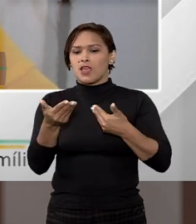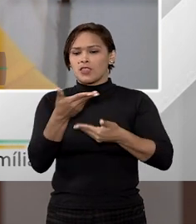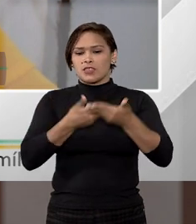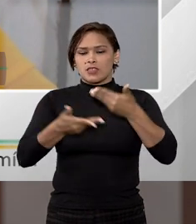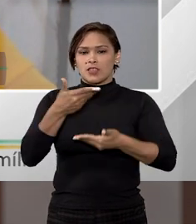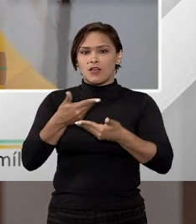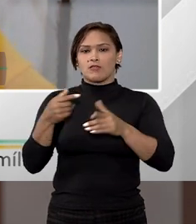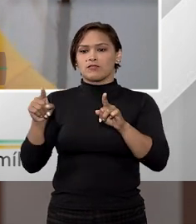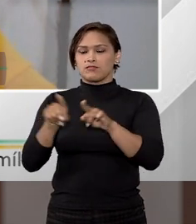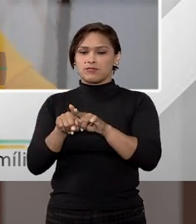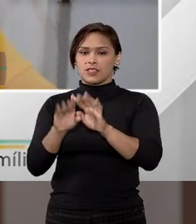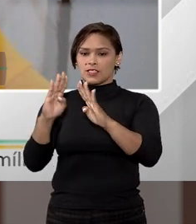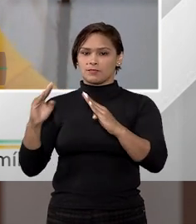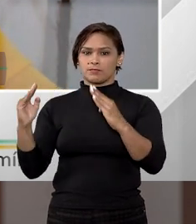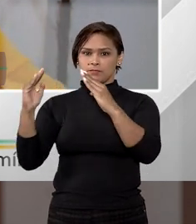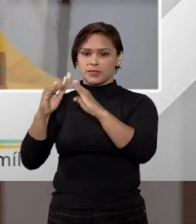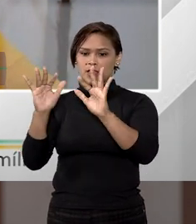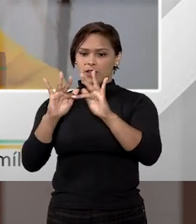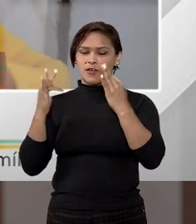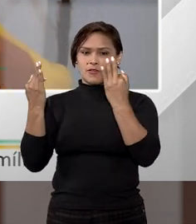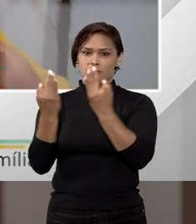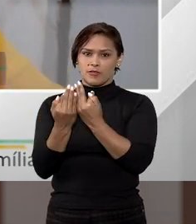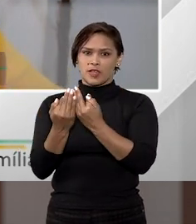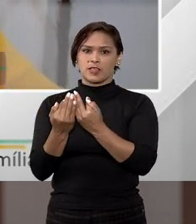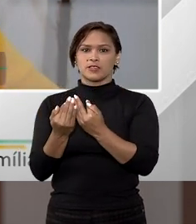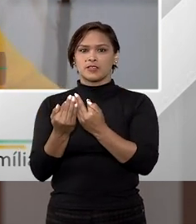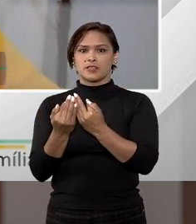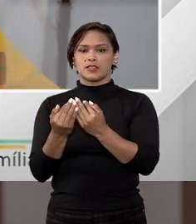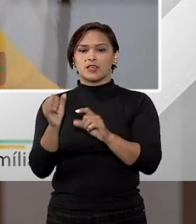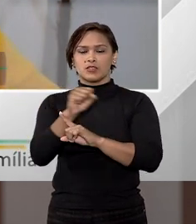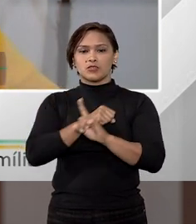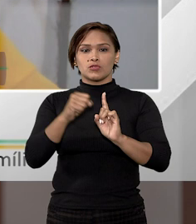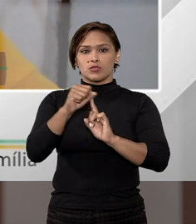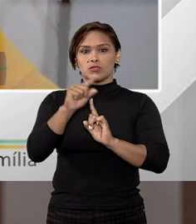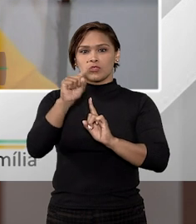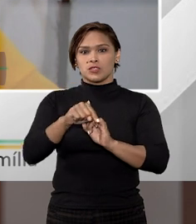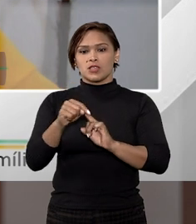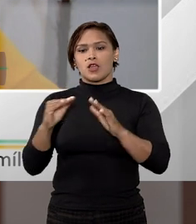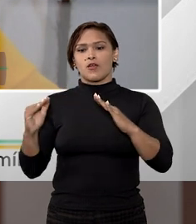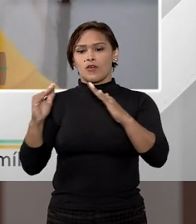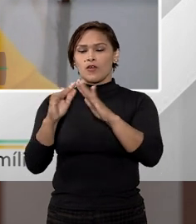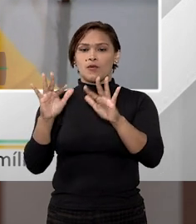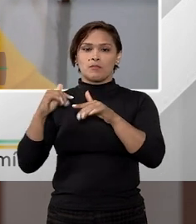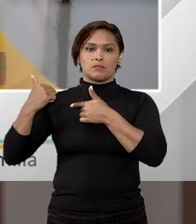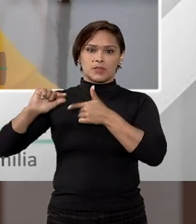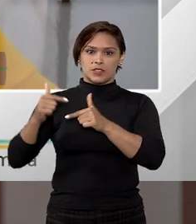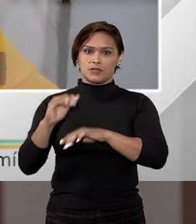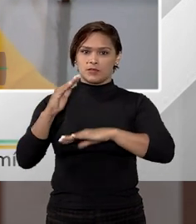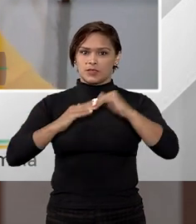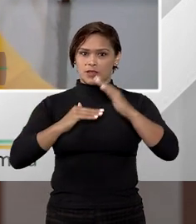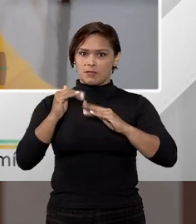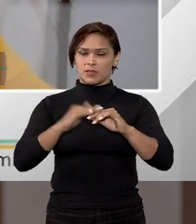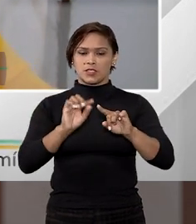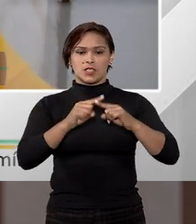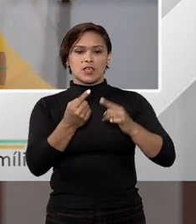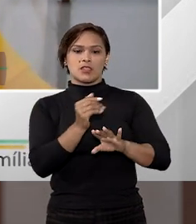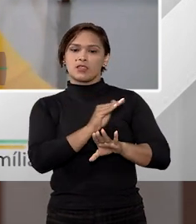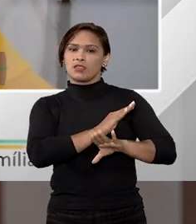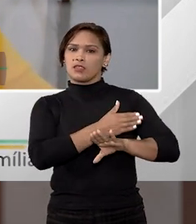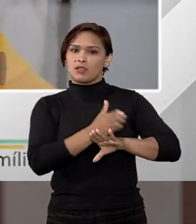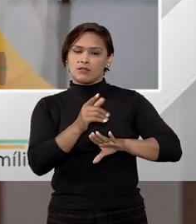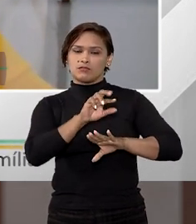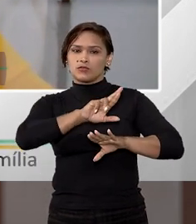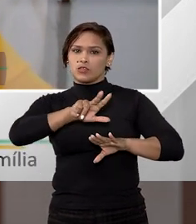fazem parte desse viés, dessa função social aí do bem de família na prática. Então, não.